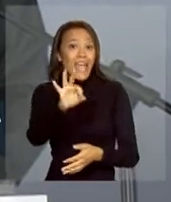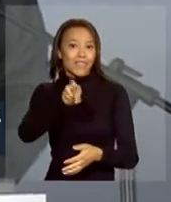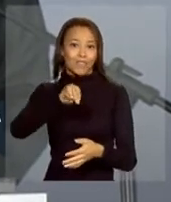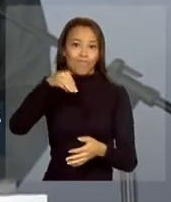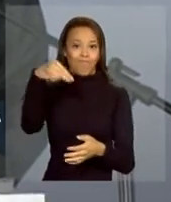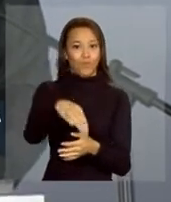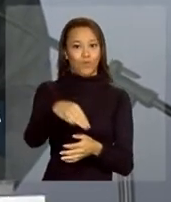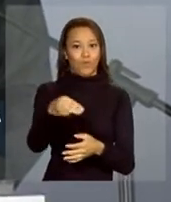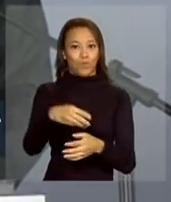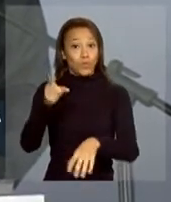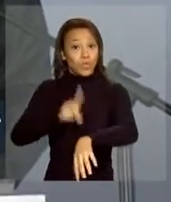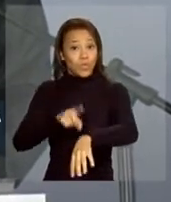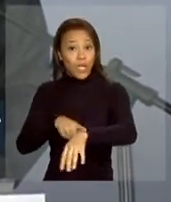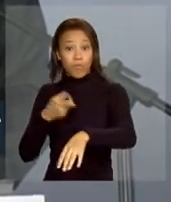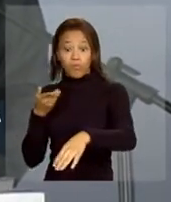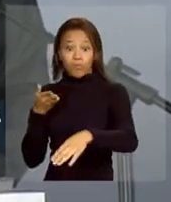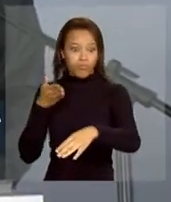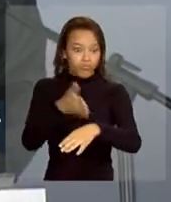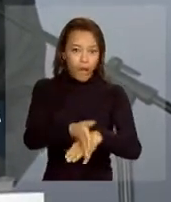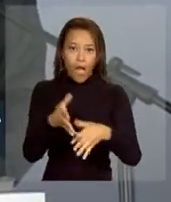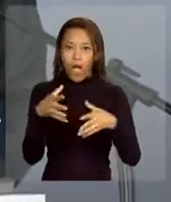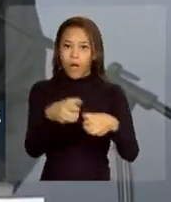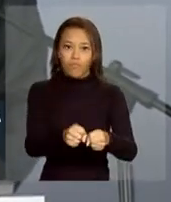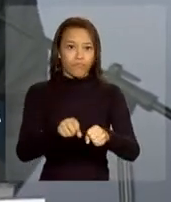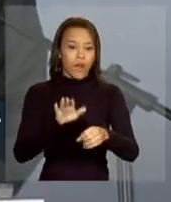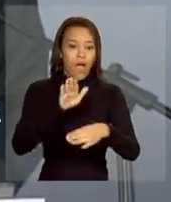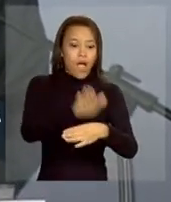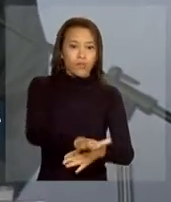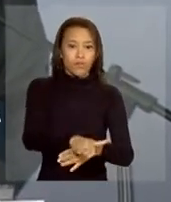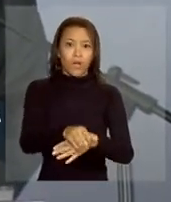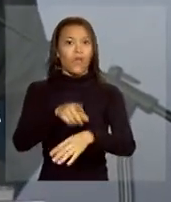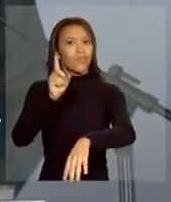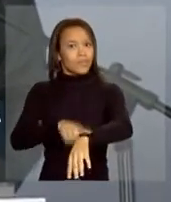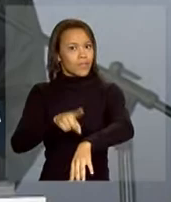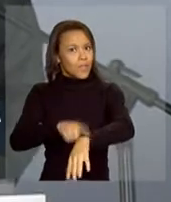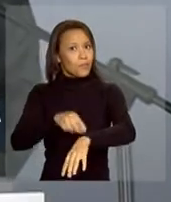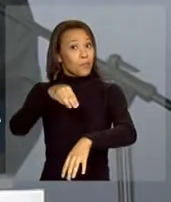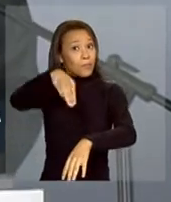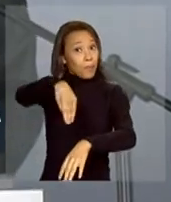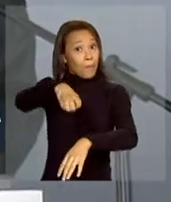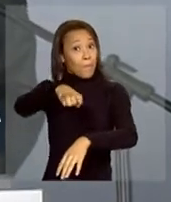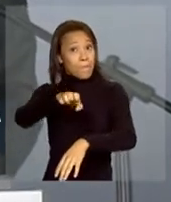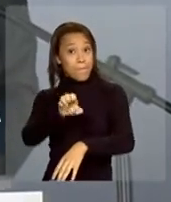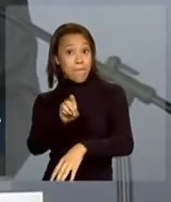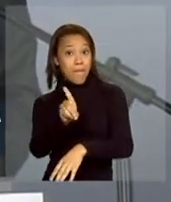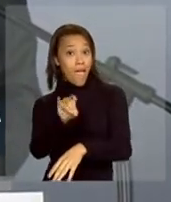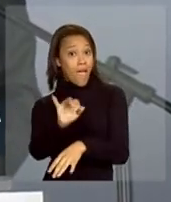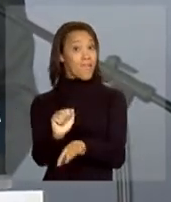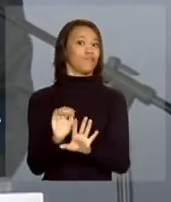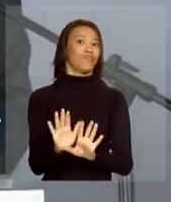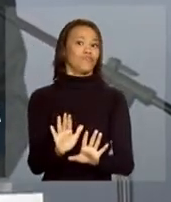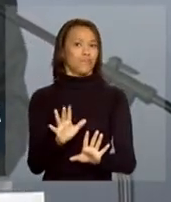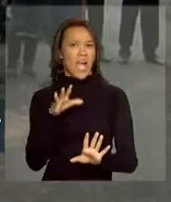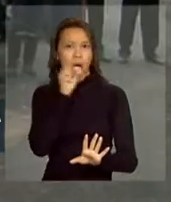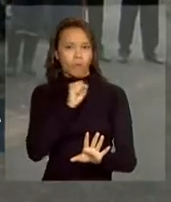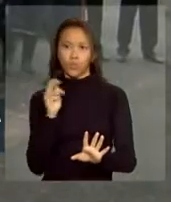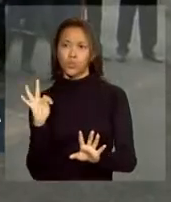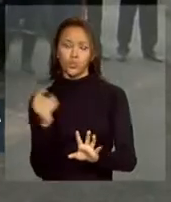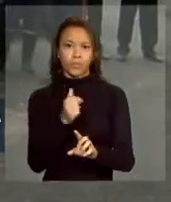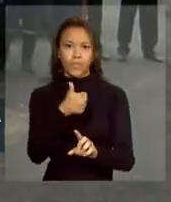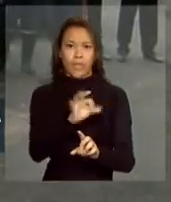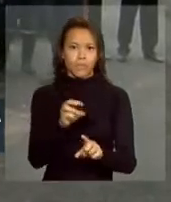Ou seja, o tempo médio, estou falando que todo atendimento tem 10 minutos.